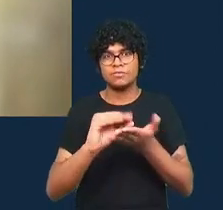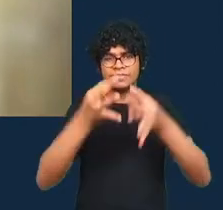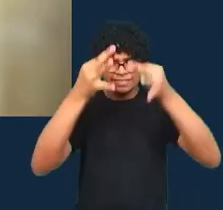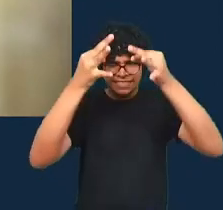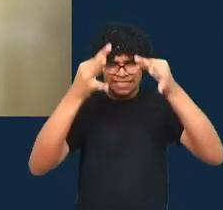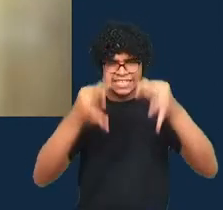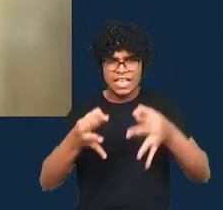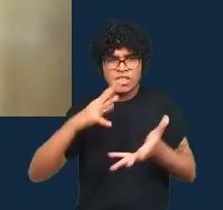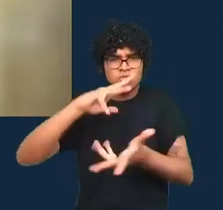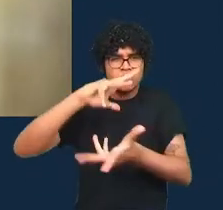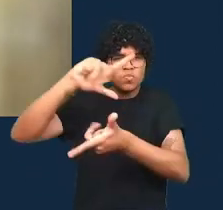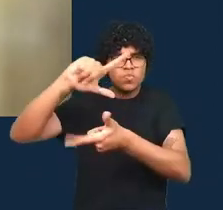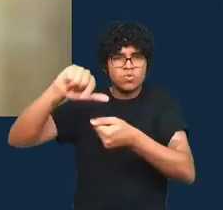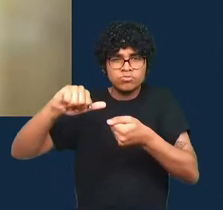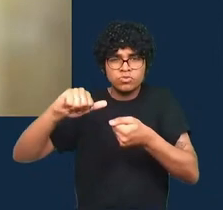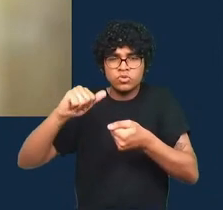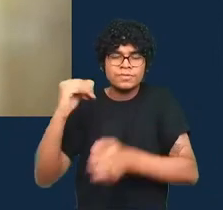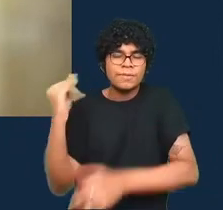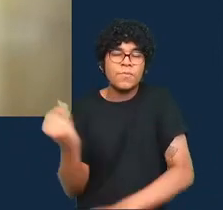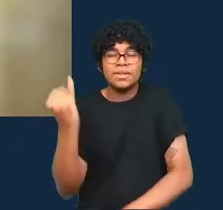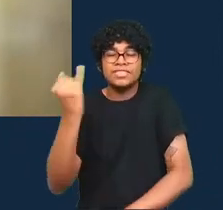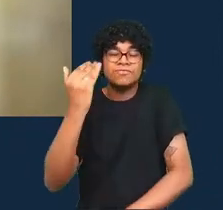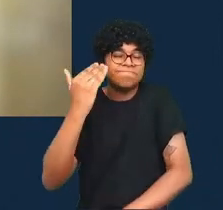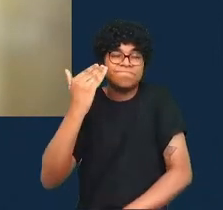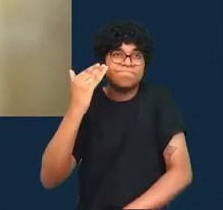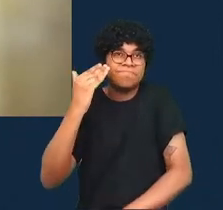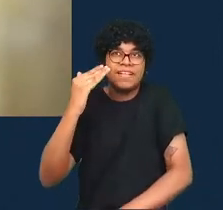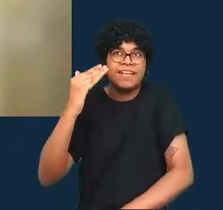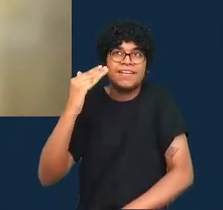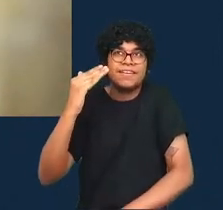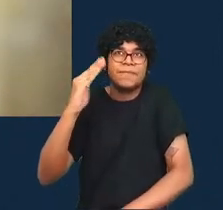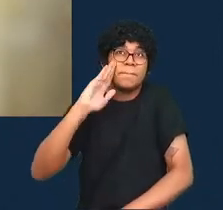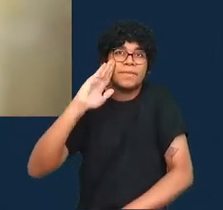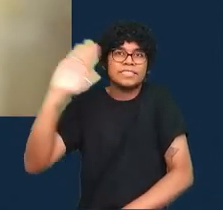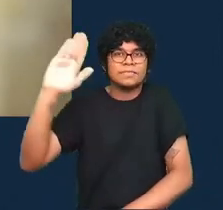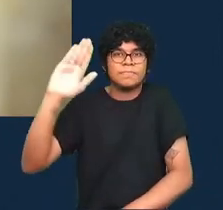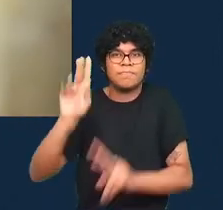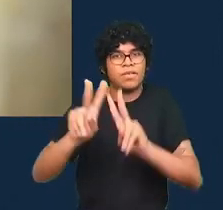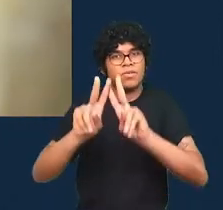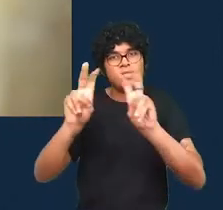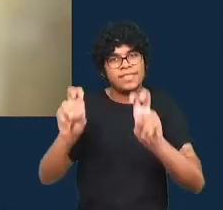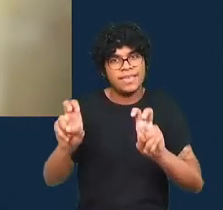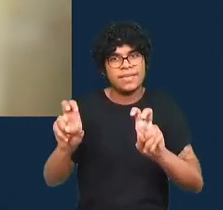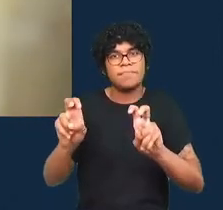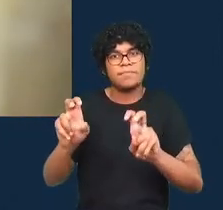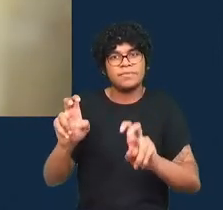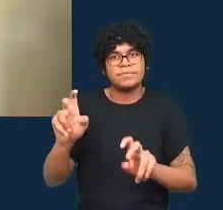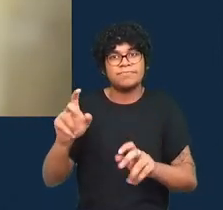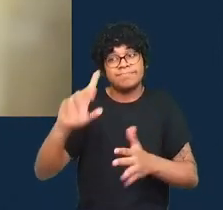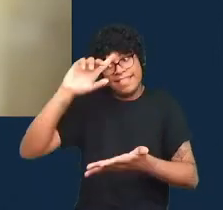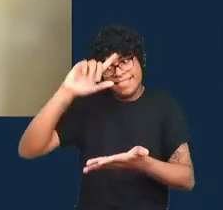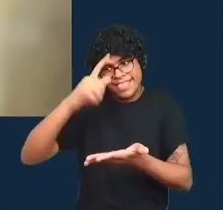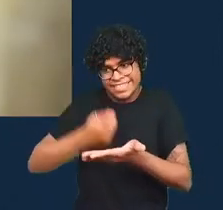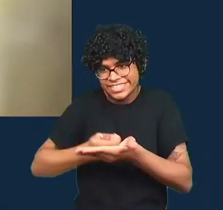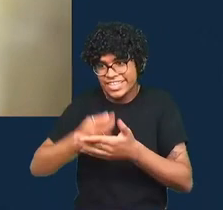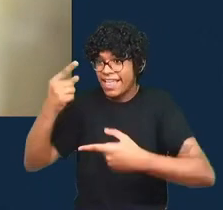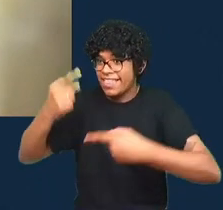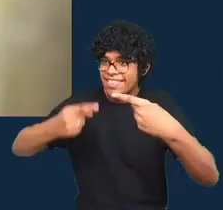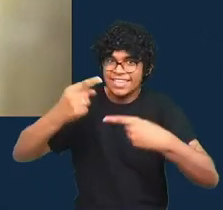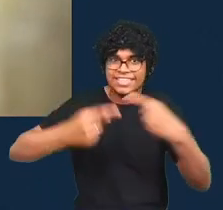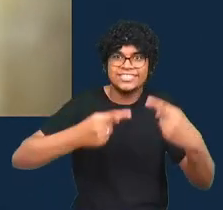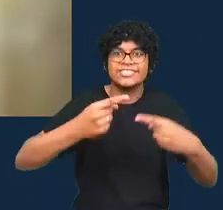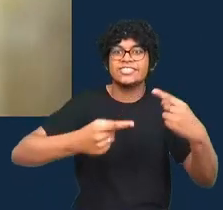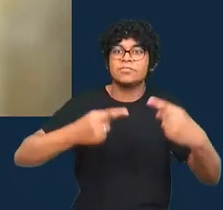do mundo que importam mais que podemos calcular computar e decidir sob a lente de debate de